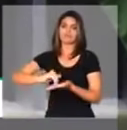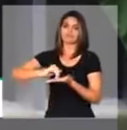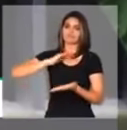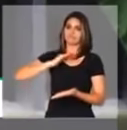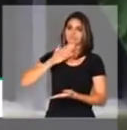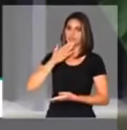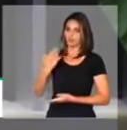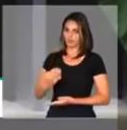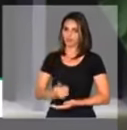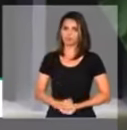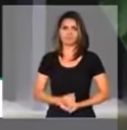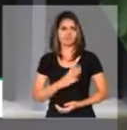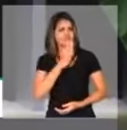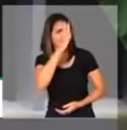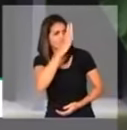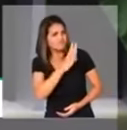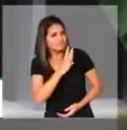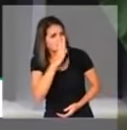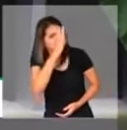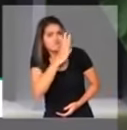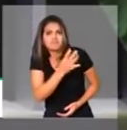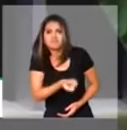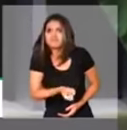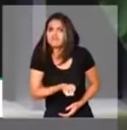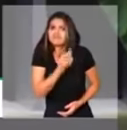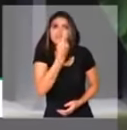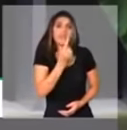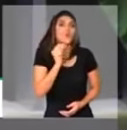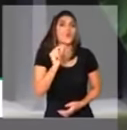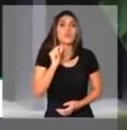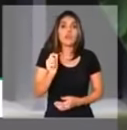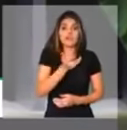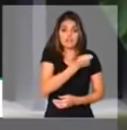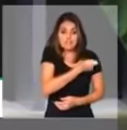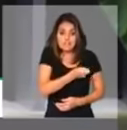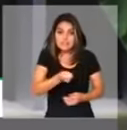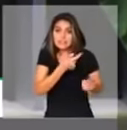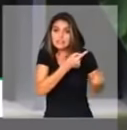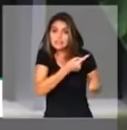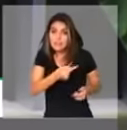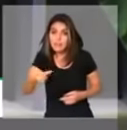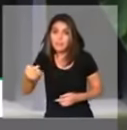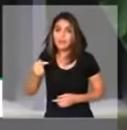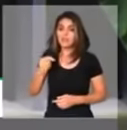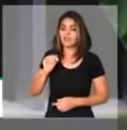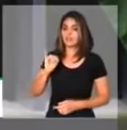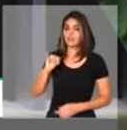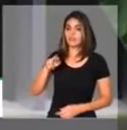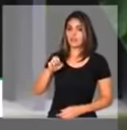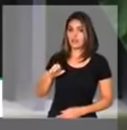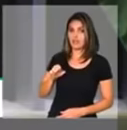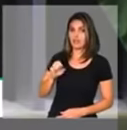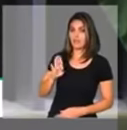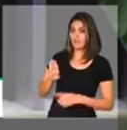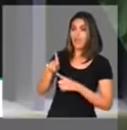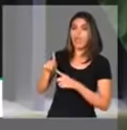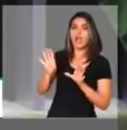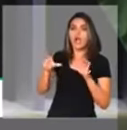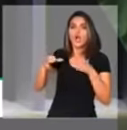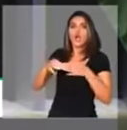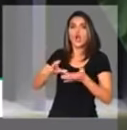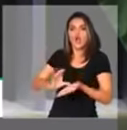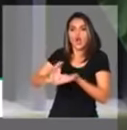O absurdo é tão grande que, na última semana, o INEP criou uma comissão para